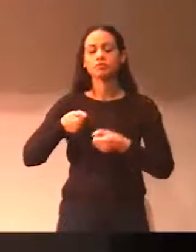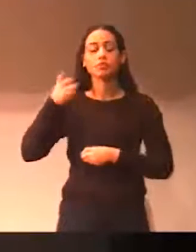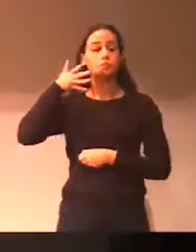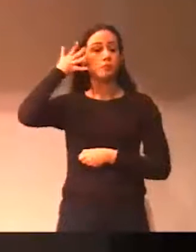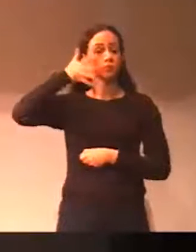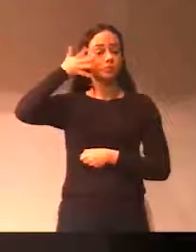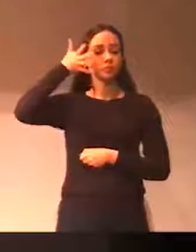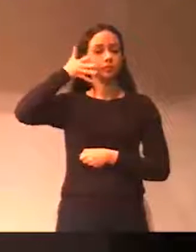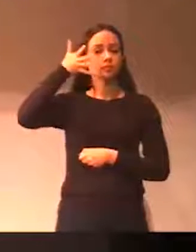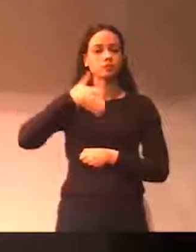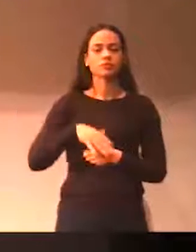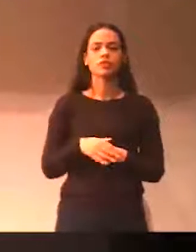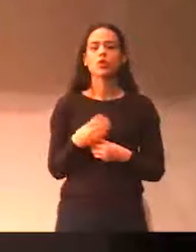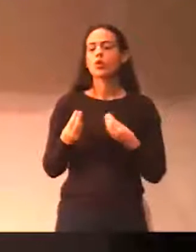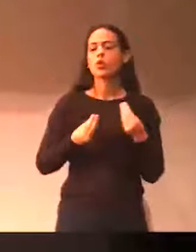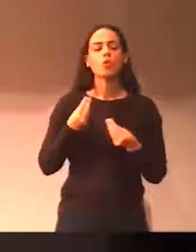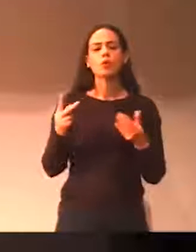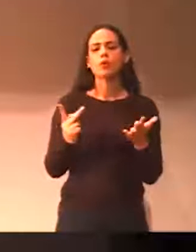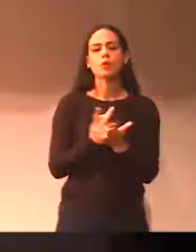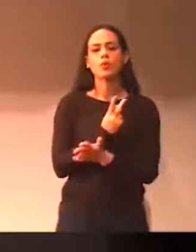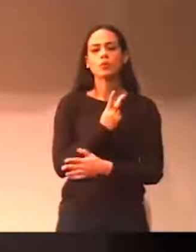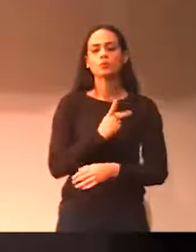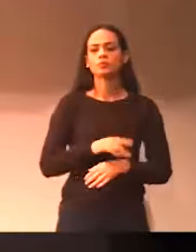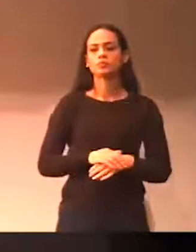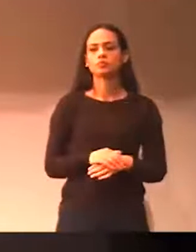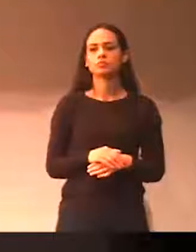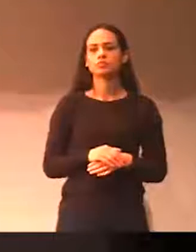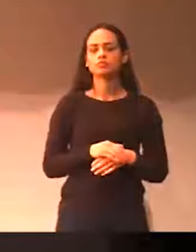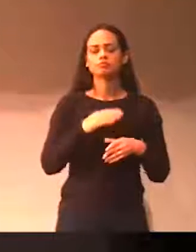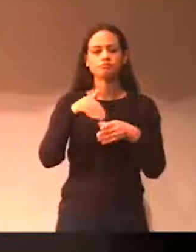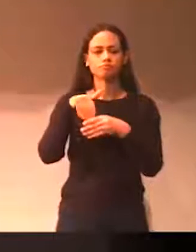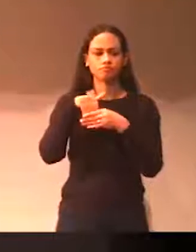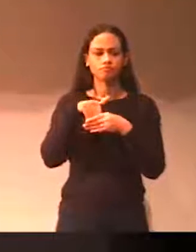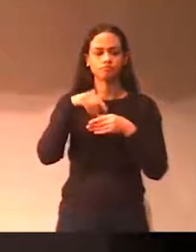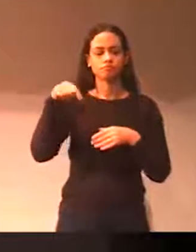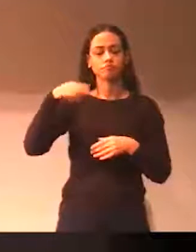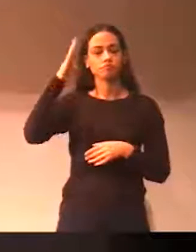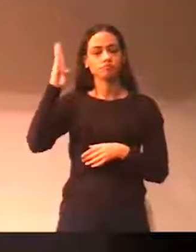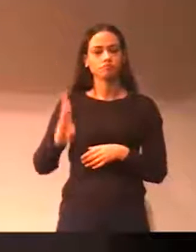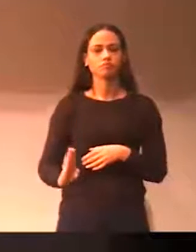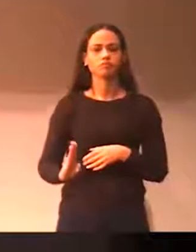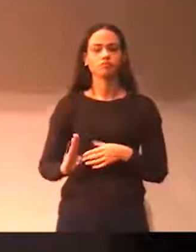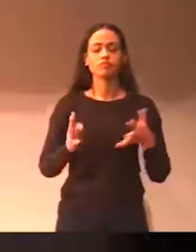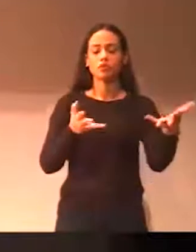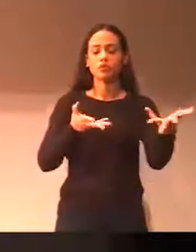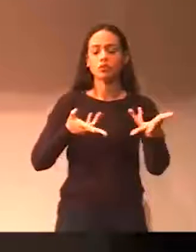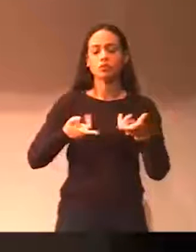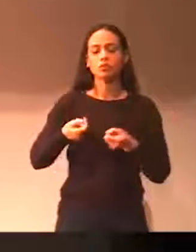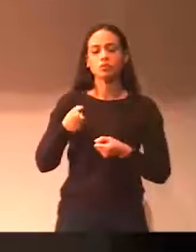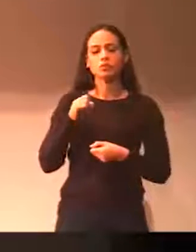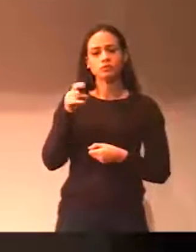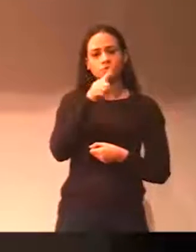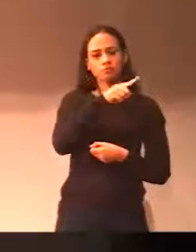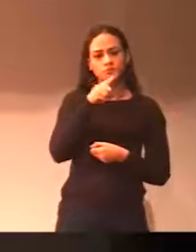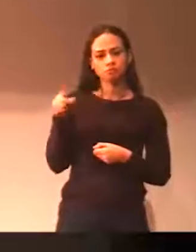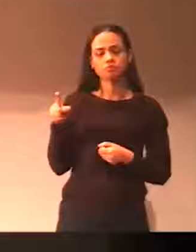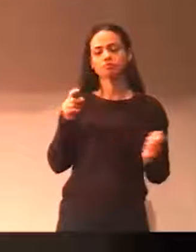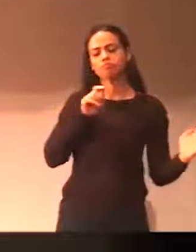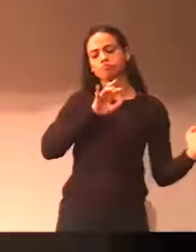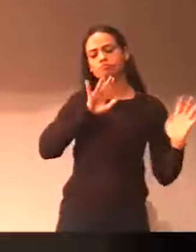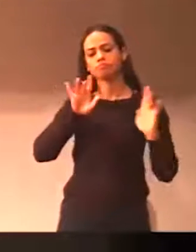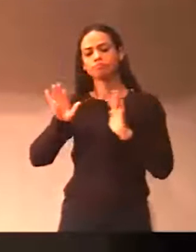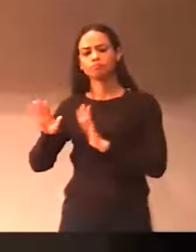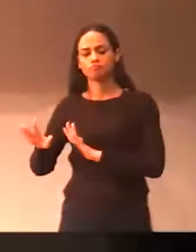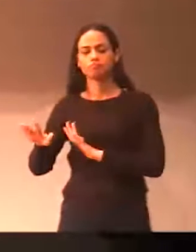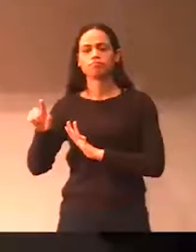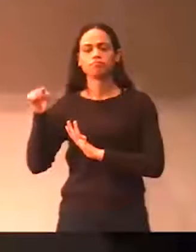funciona o sistema eleitoral do Brasil. E no convite foi bem claro, se alguém tem a expectativa de ir até a palestra para saber quem vai